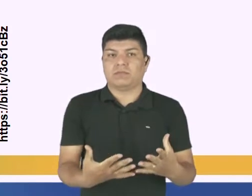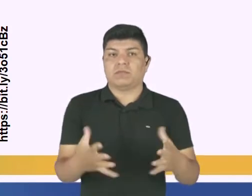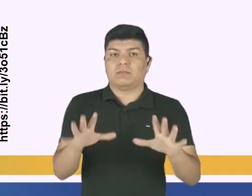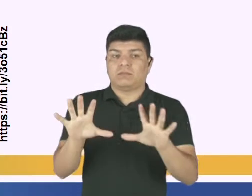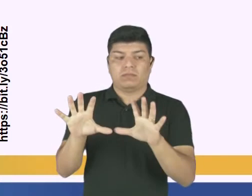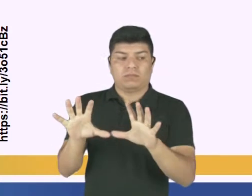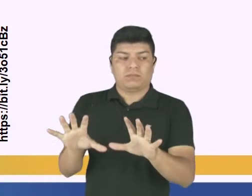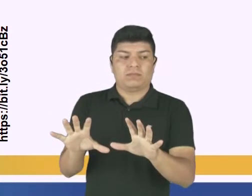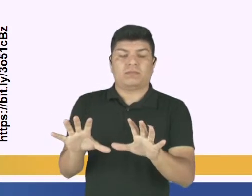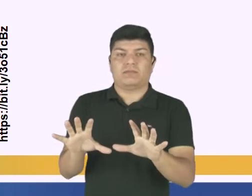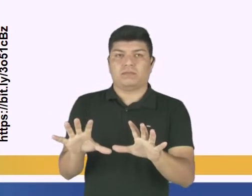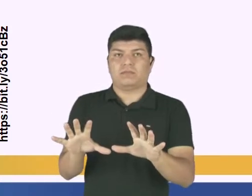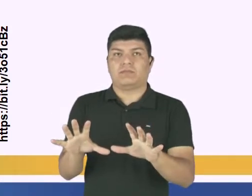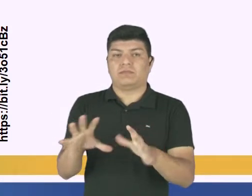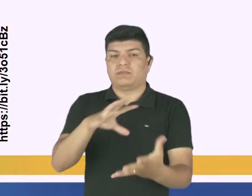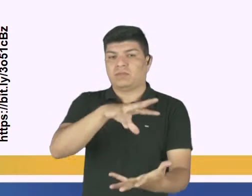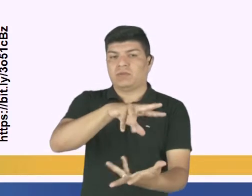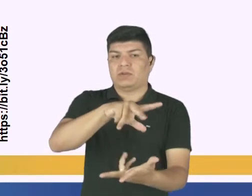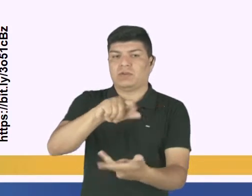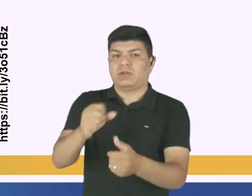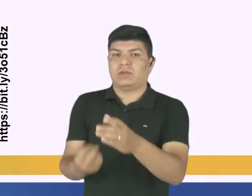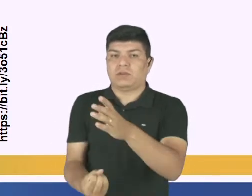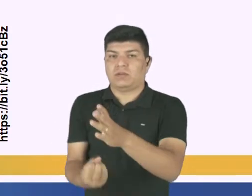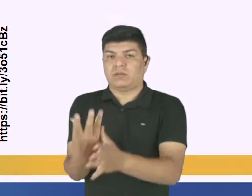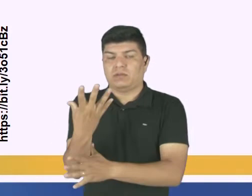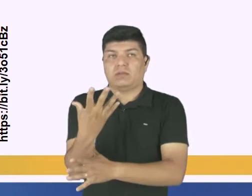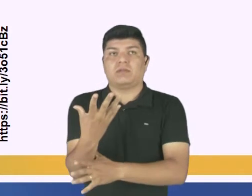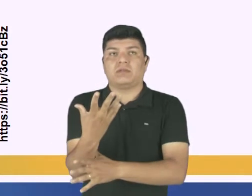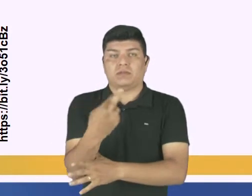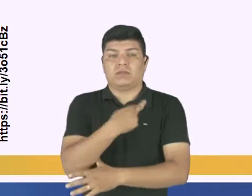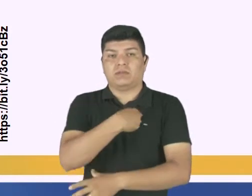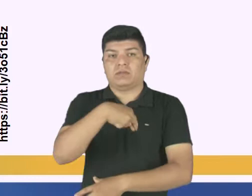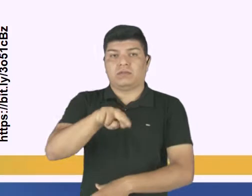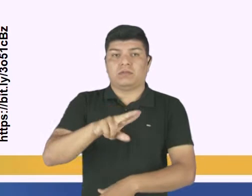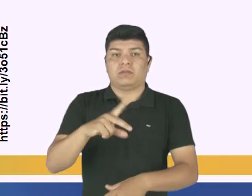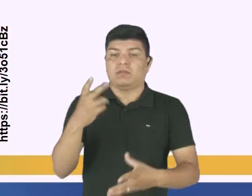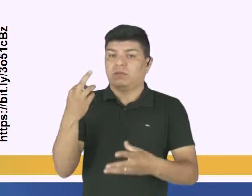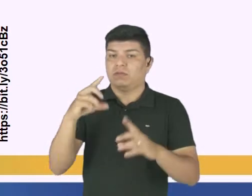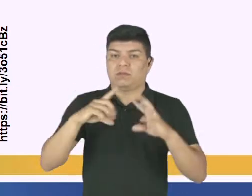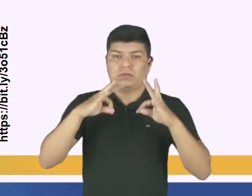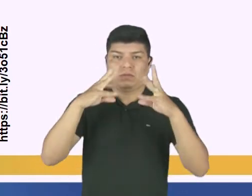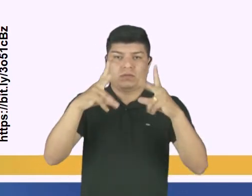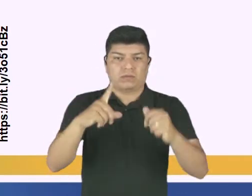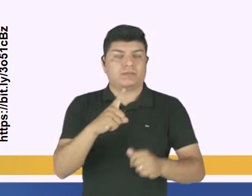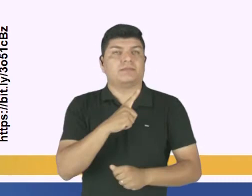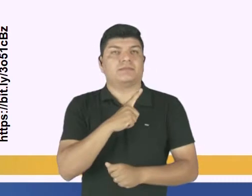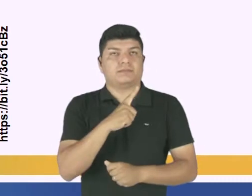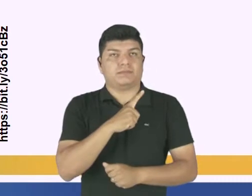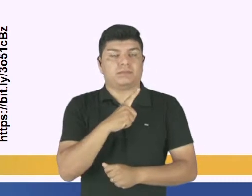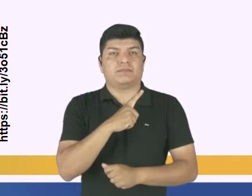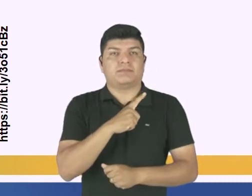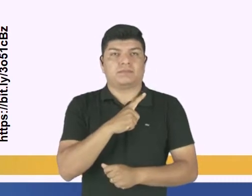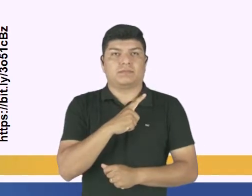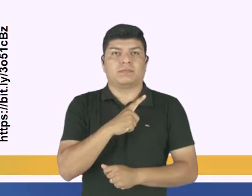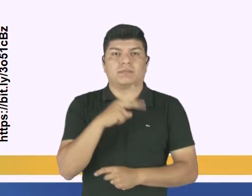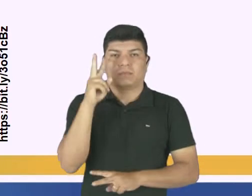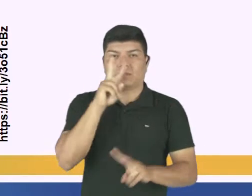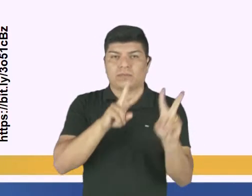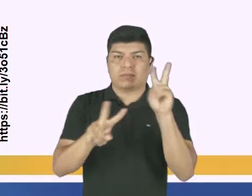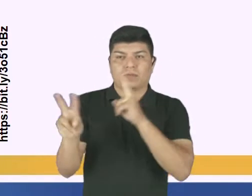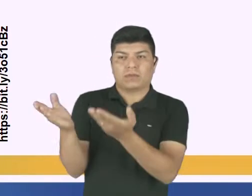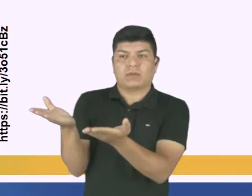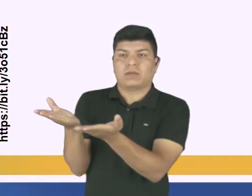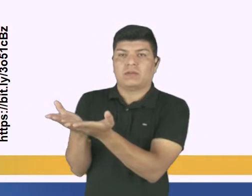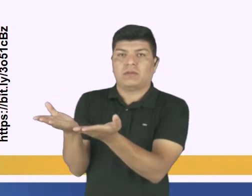como a do universo. Então a religião tem tudo isso, ela tem a sua visão de